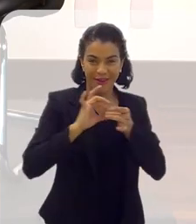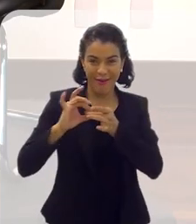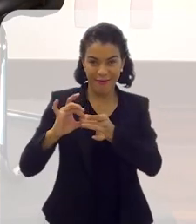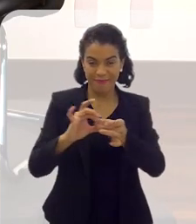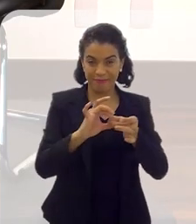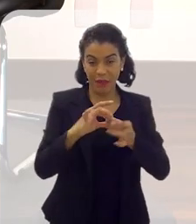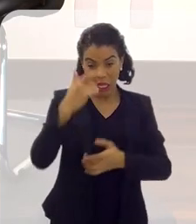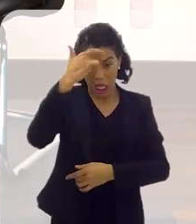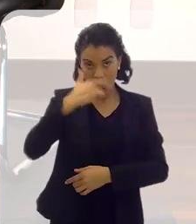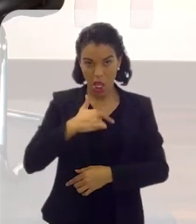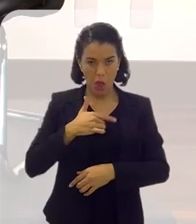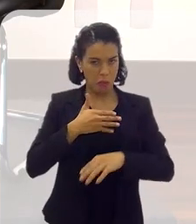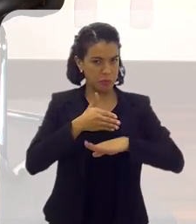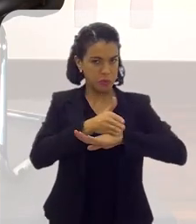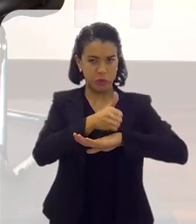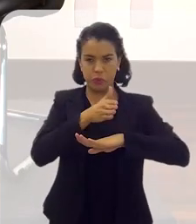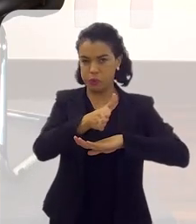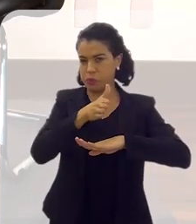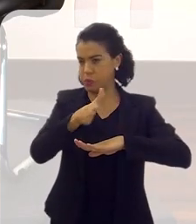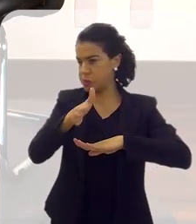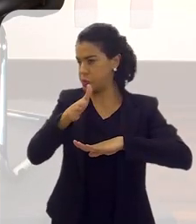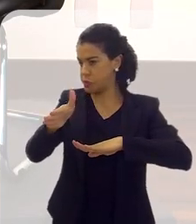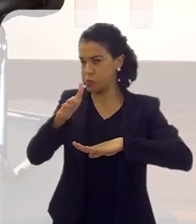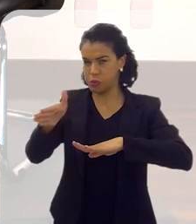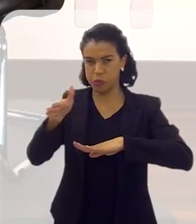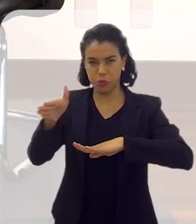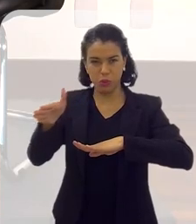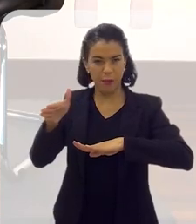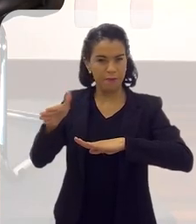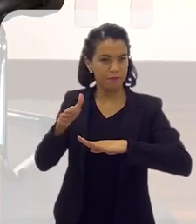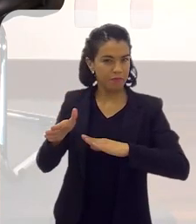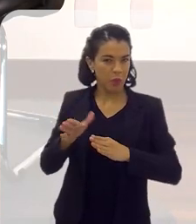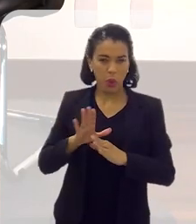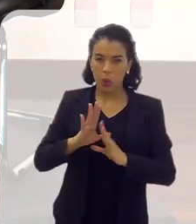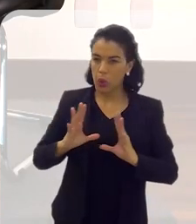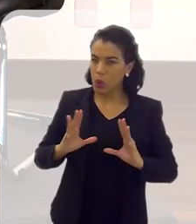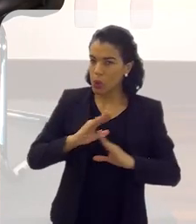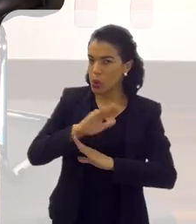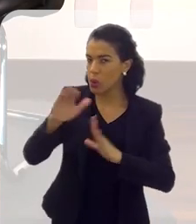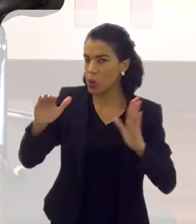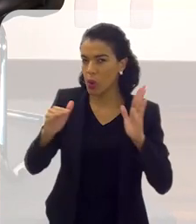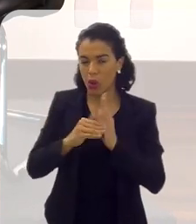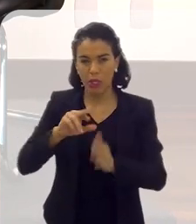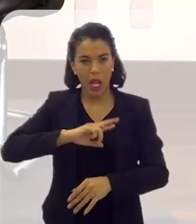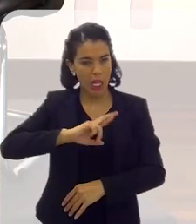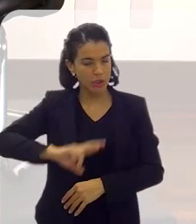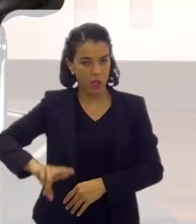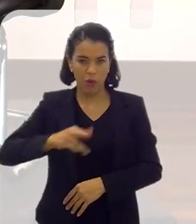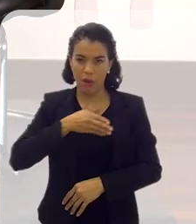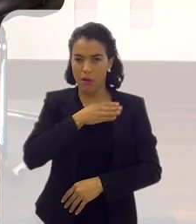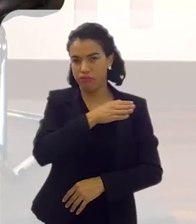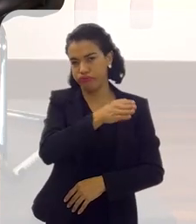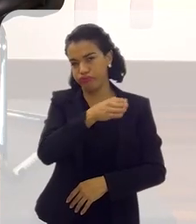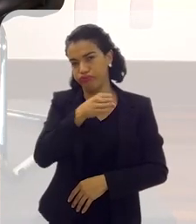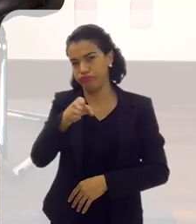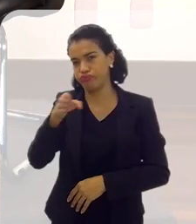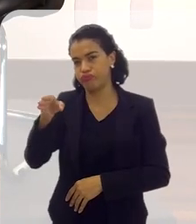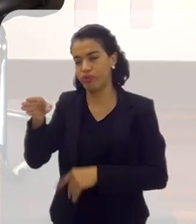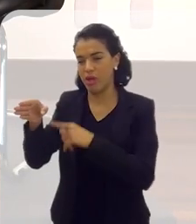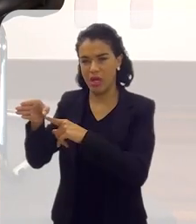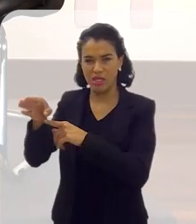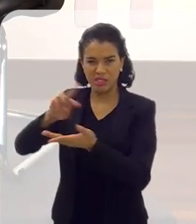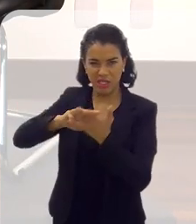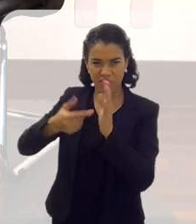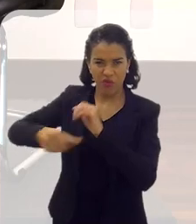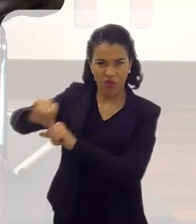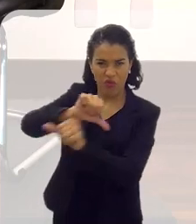você está falando que li, né? Eu vou a todas que pertencem ao Instituto. E o fato de eu ir não quer